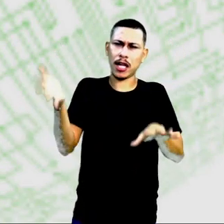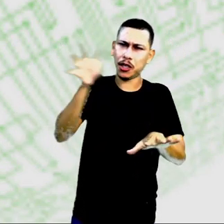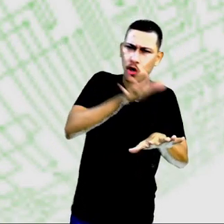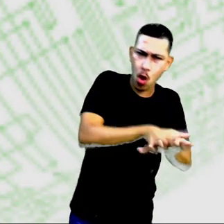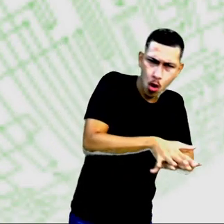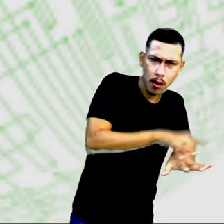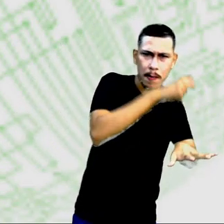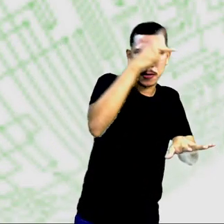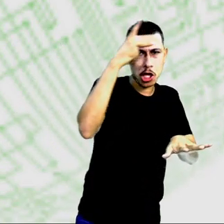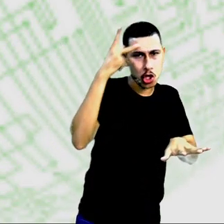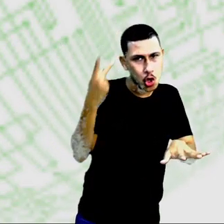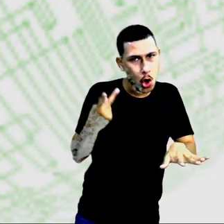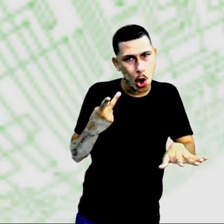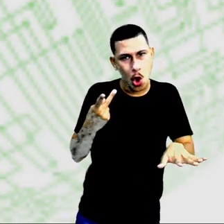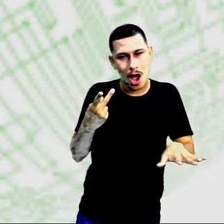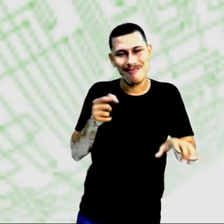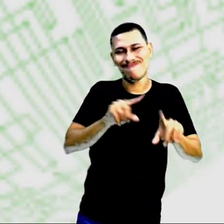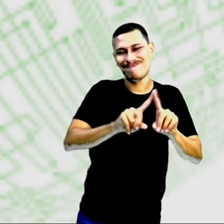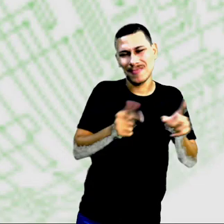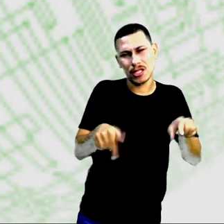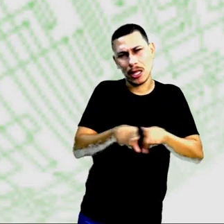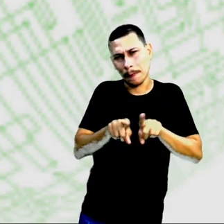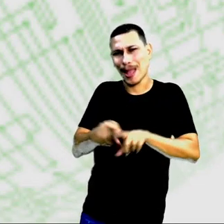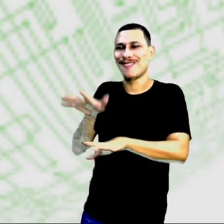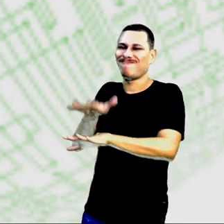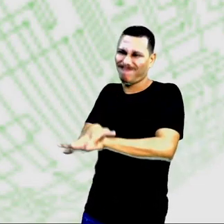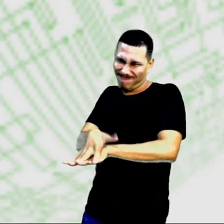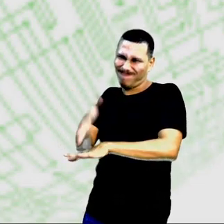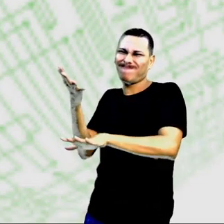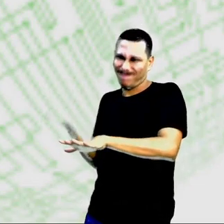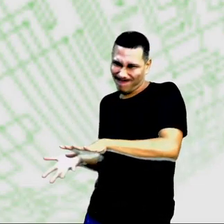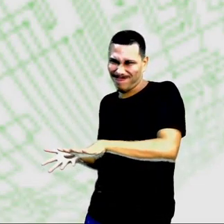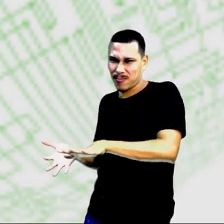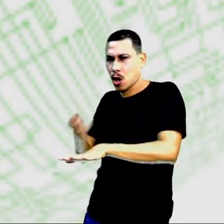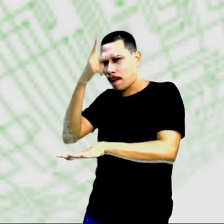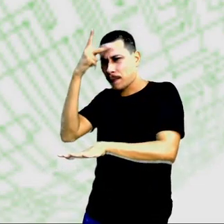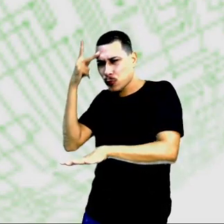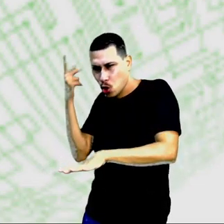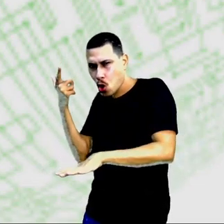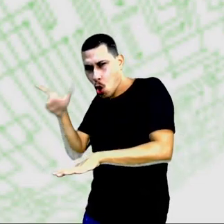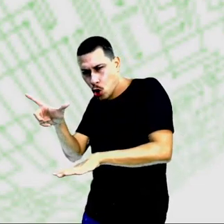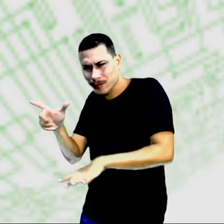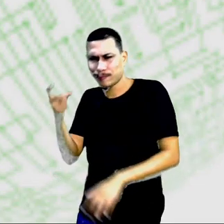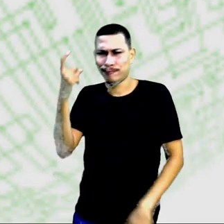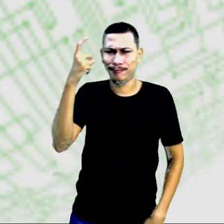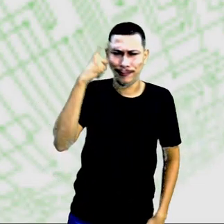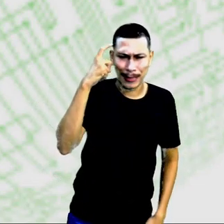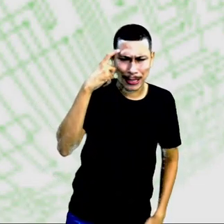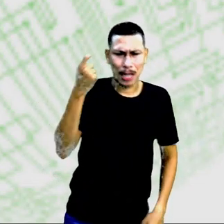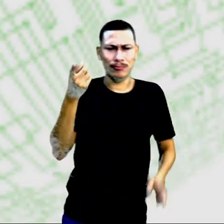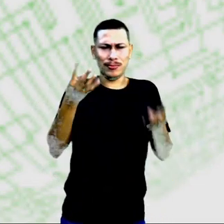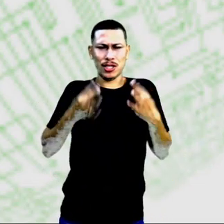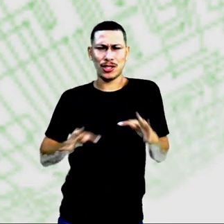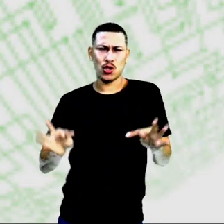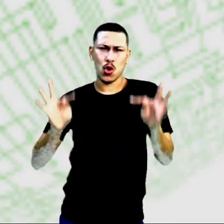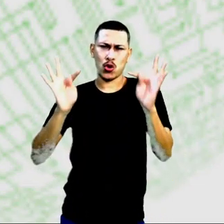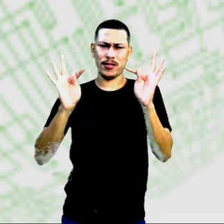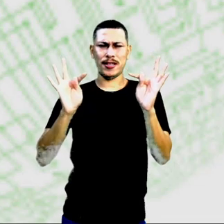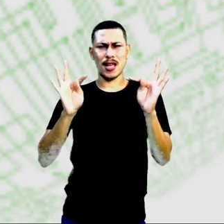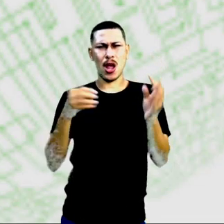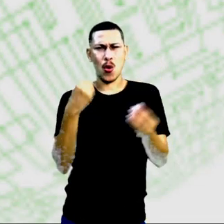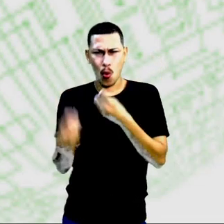pessoas. Então a gente vai pensar, não é? Nas tecnologias, naquilo que ela